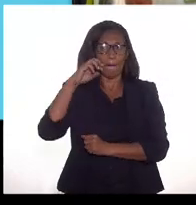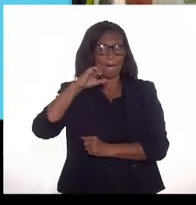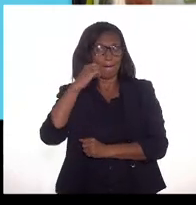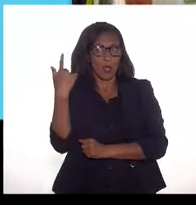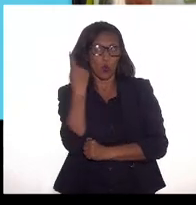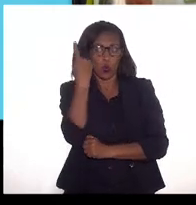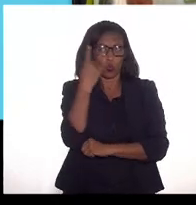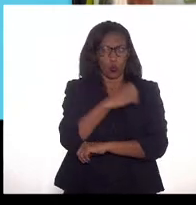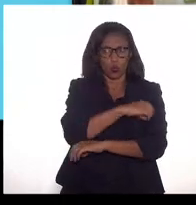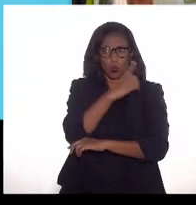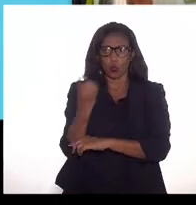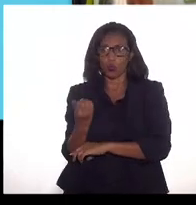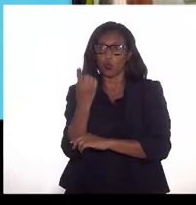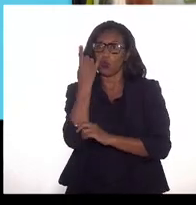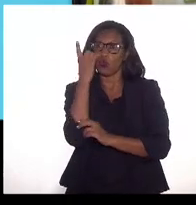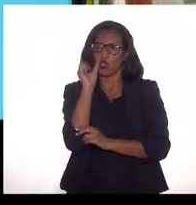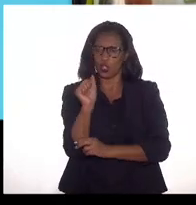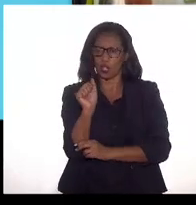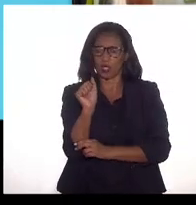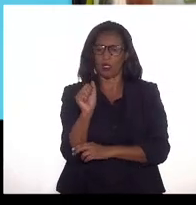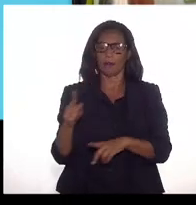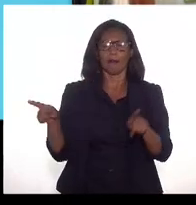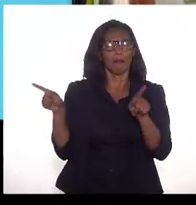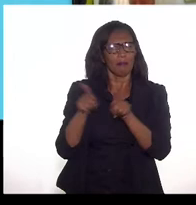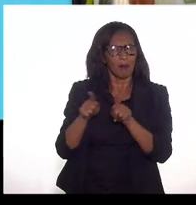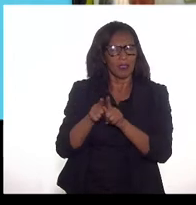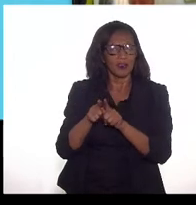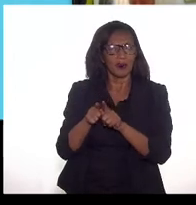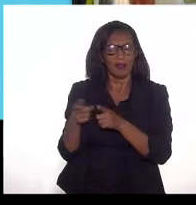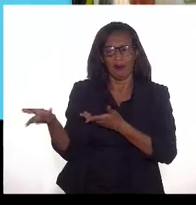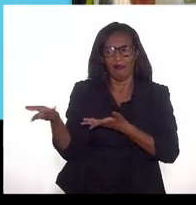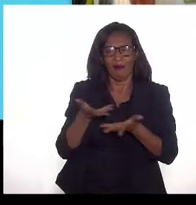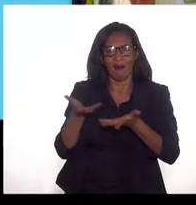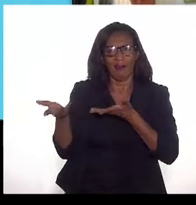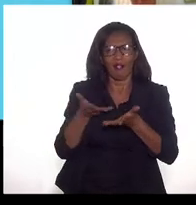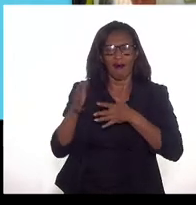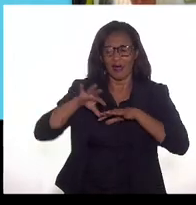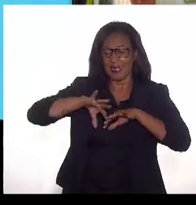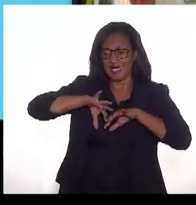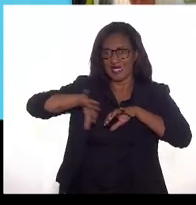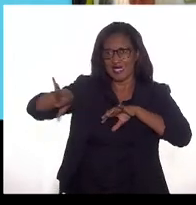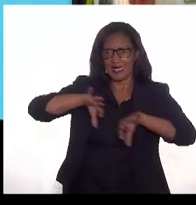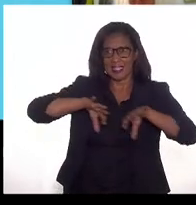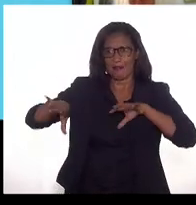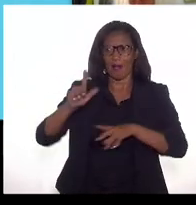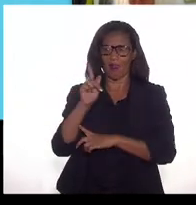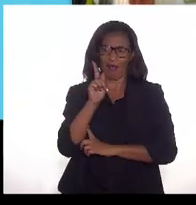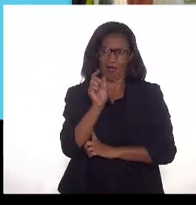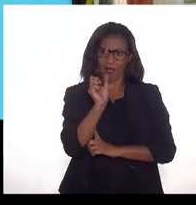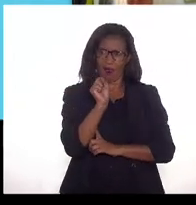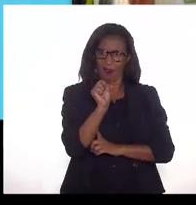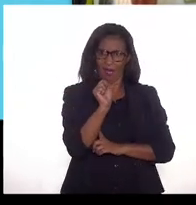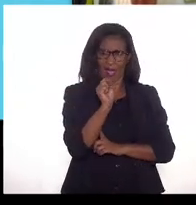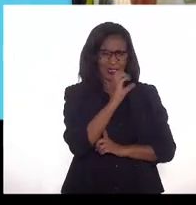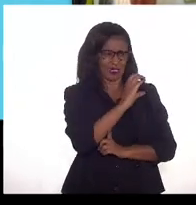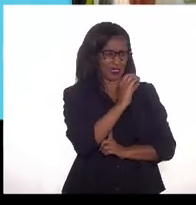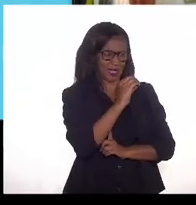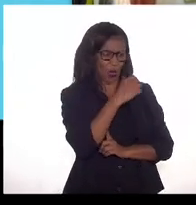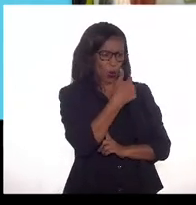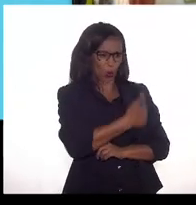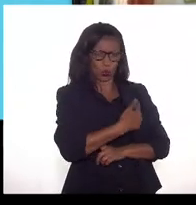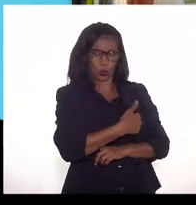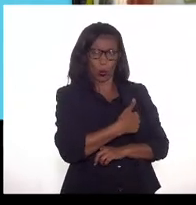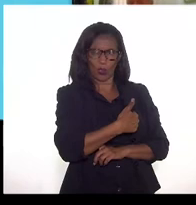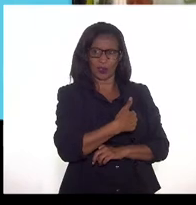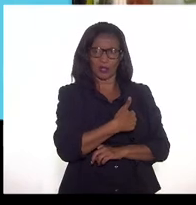mas que têm também a habilidade em separar o gás do CO2 em todas as